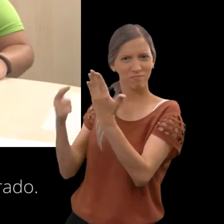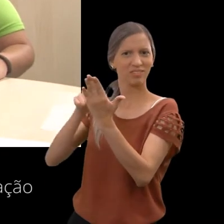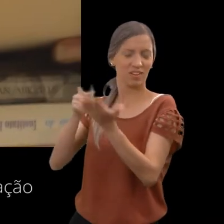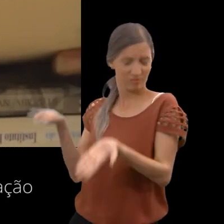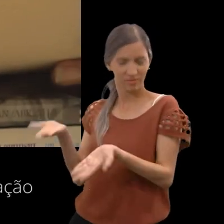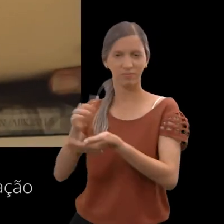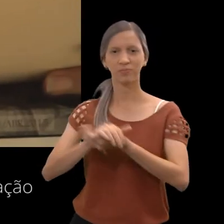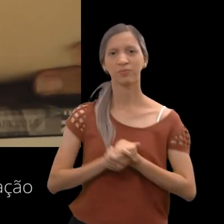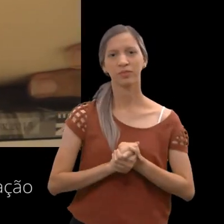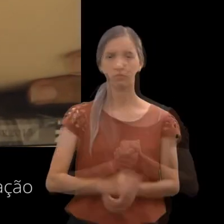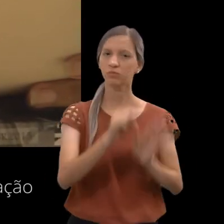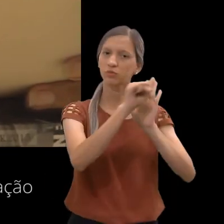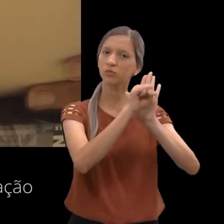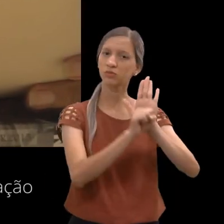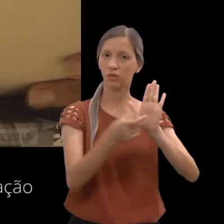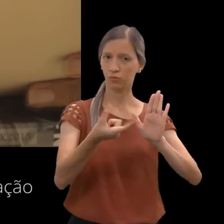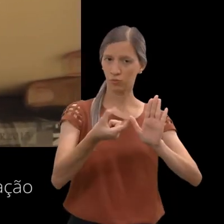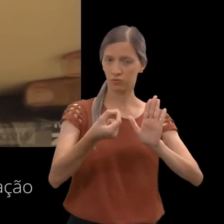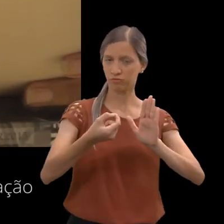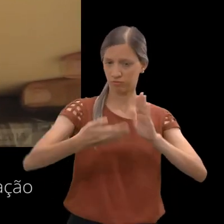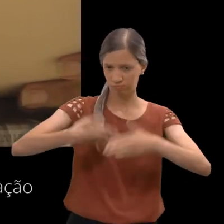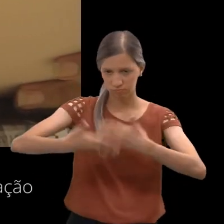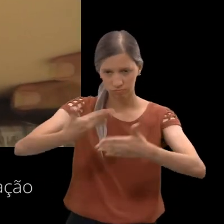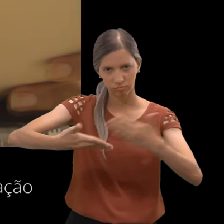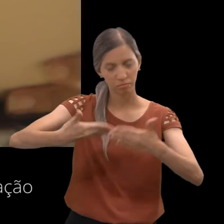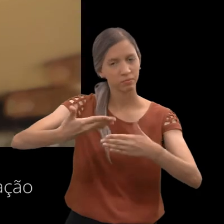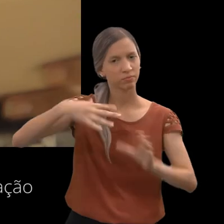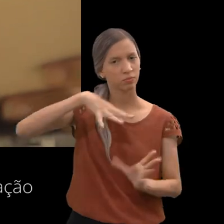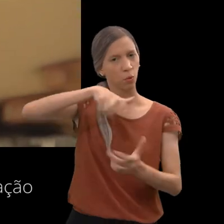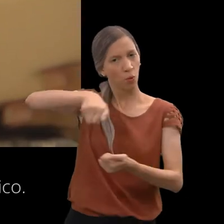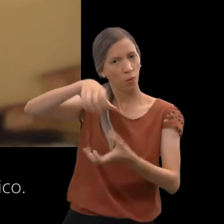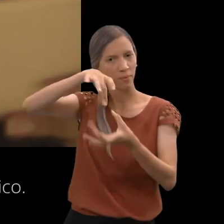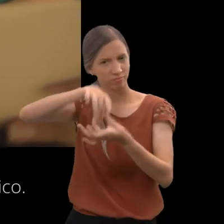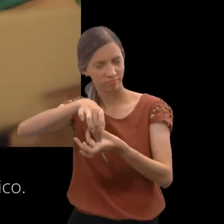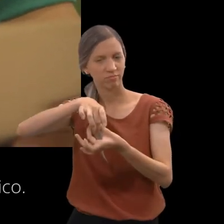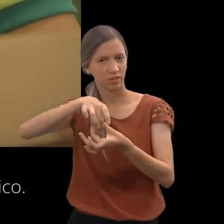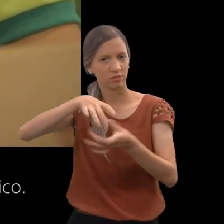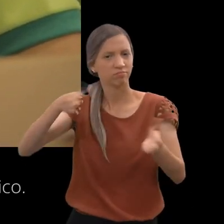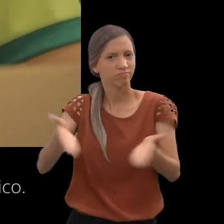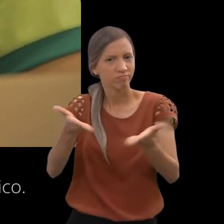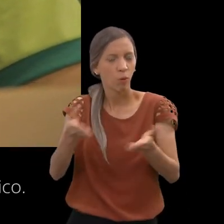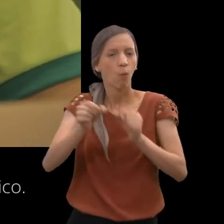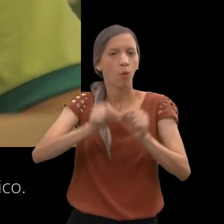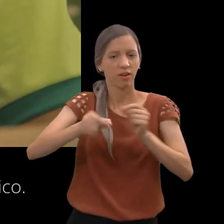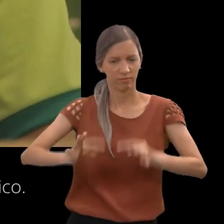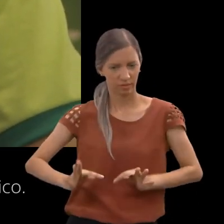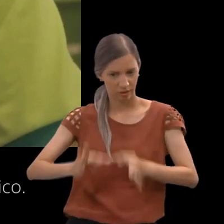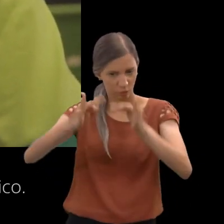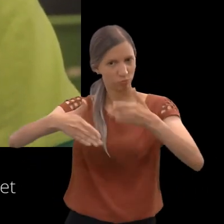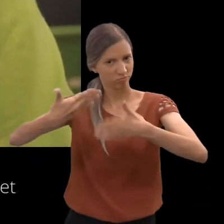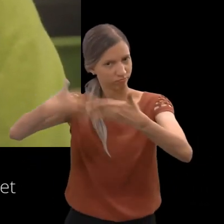que tá errado. No século XX, a intensificação do processo da globalização promoveu uma série de avanços no cenário